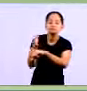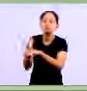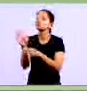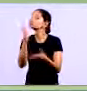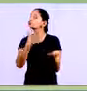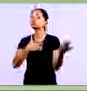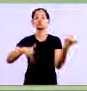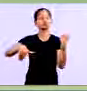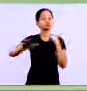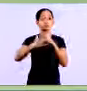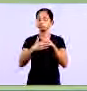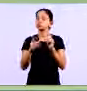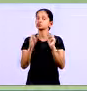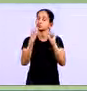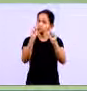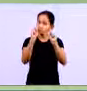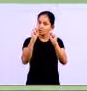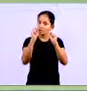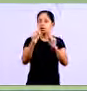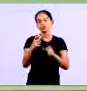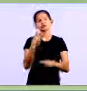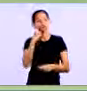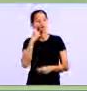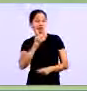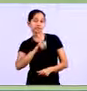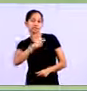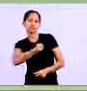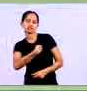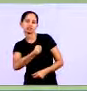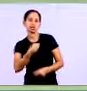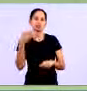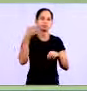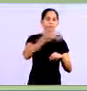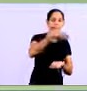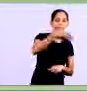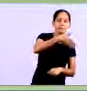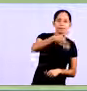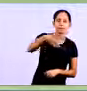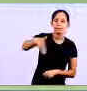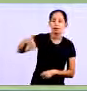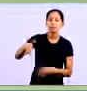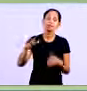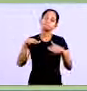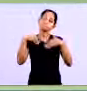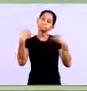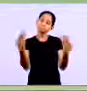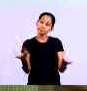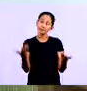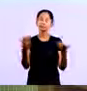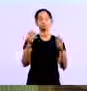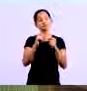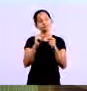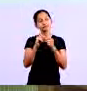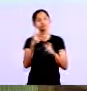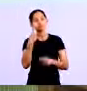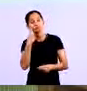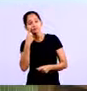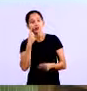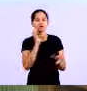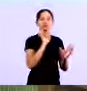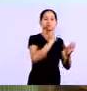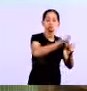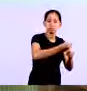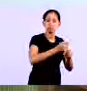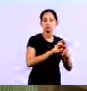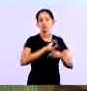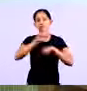A forma de fazer Auditoria nas contas a receber Básica Assim A simples Que não vai mostrar Muita coisa Mas é uma simples É você chegar lá E somar as suas contas a